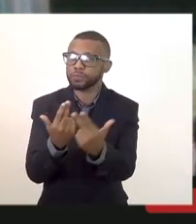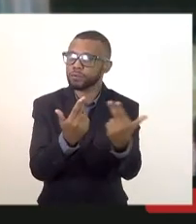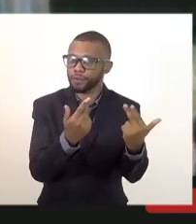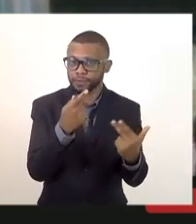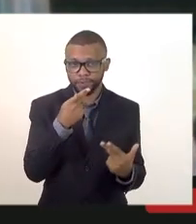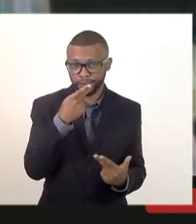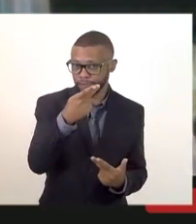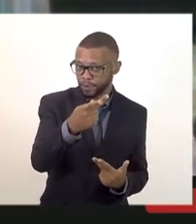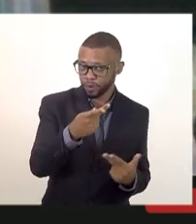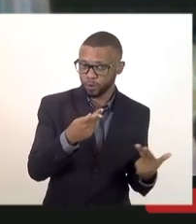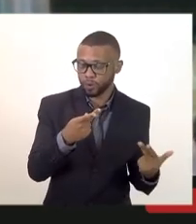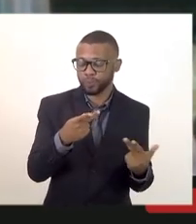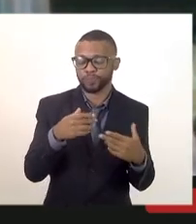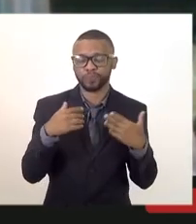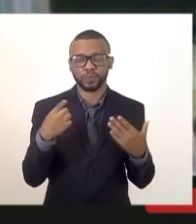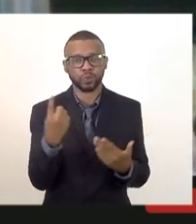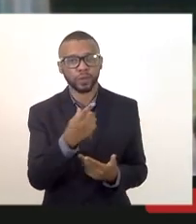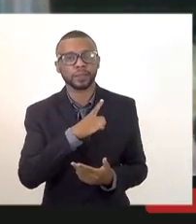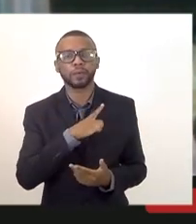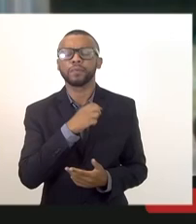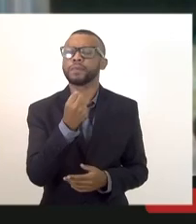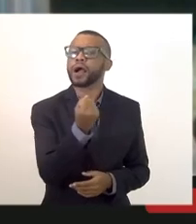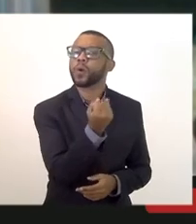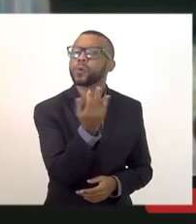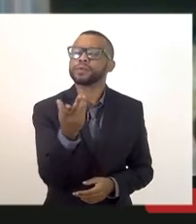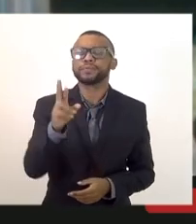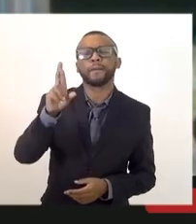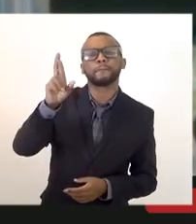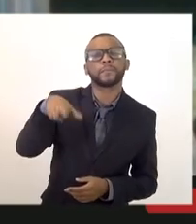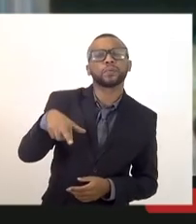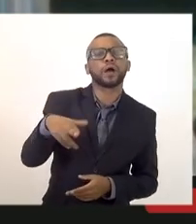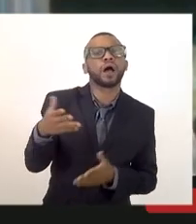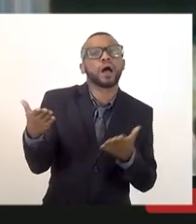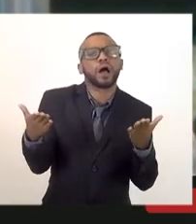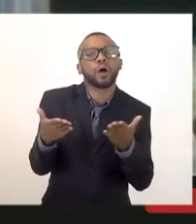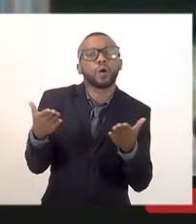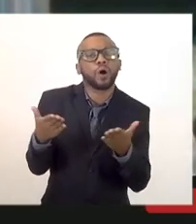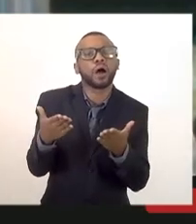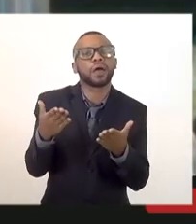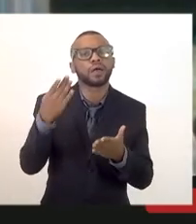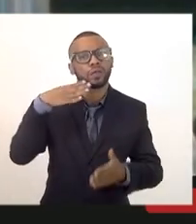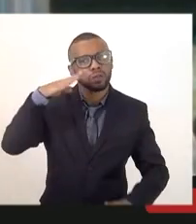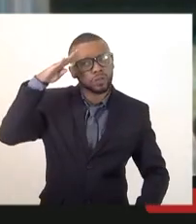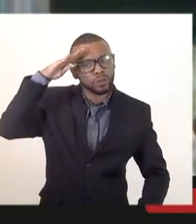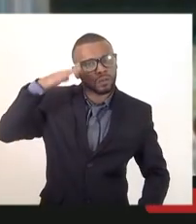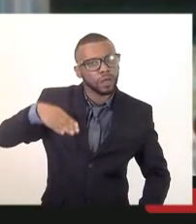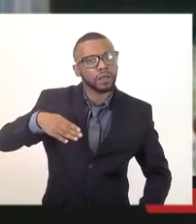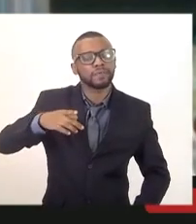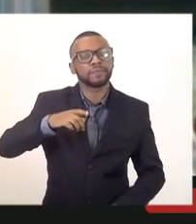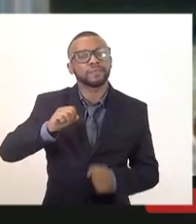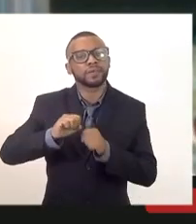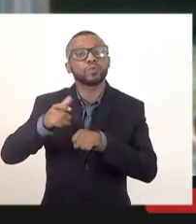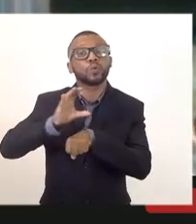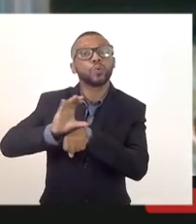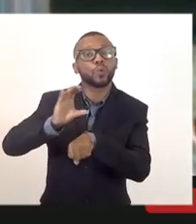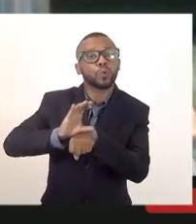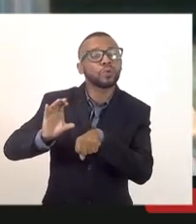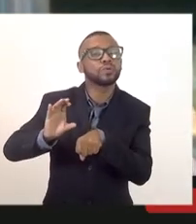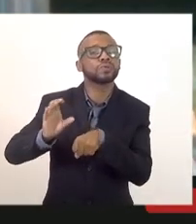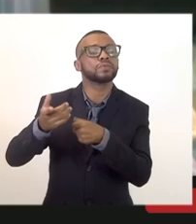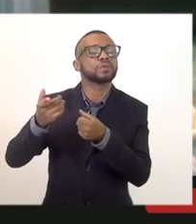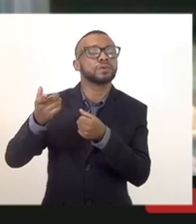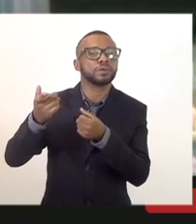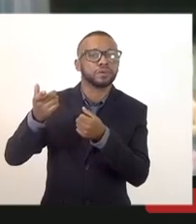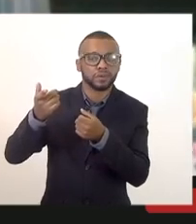nós estamos tendo um alto índice de reprovação agora nos recrutas que estão fazendo curso de formação de guarda-vidas lá na Barra da Tijuca